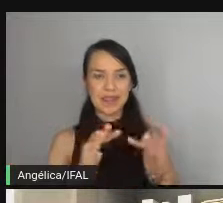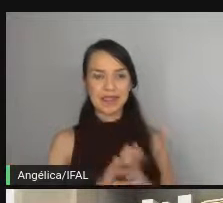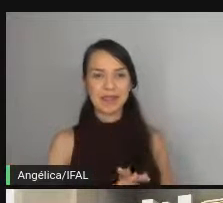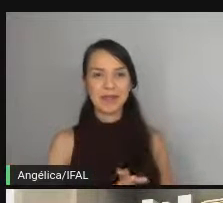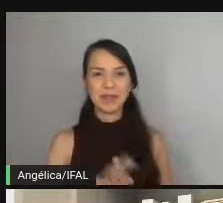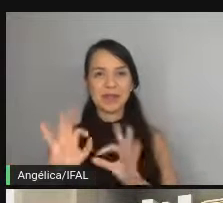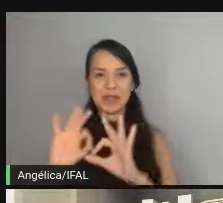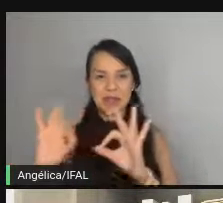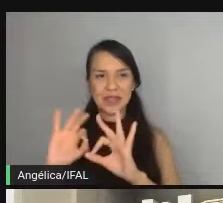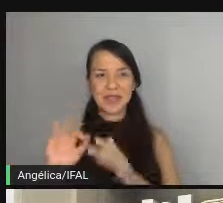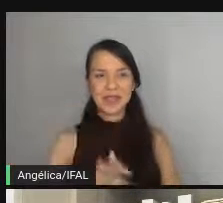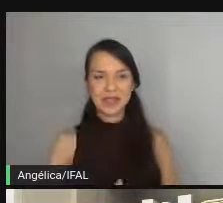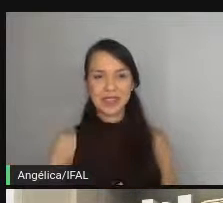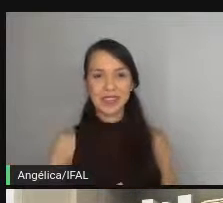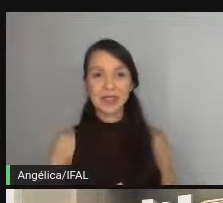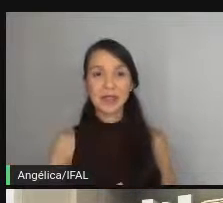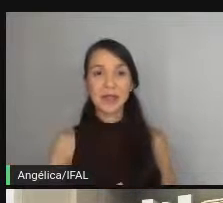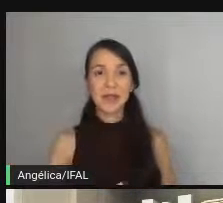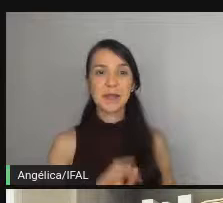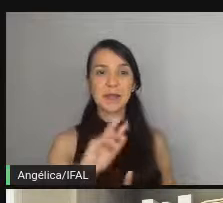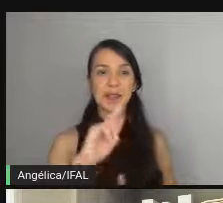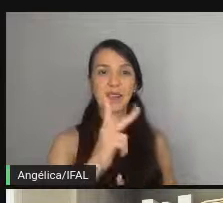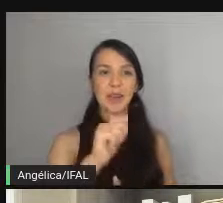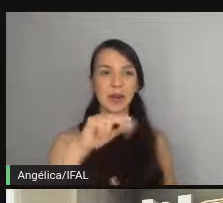então o handler